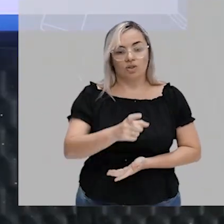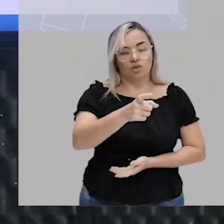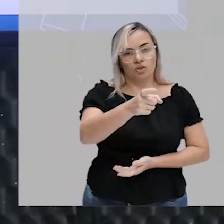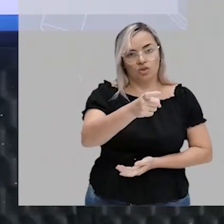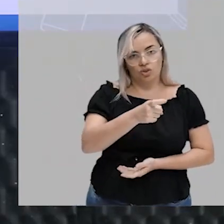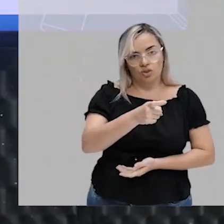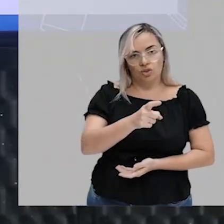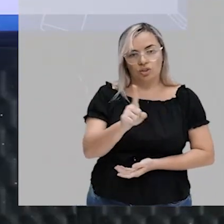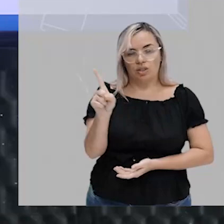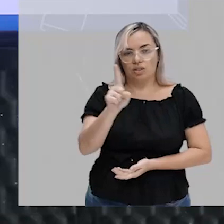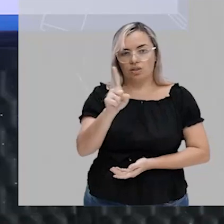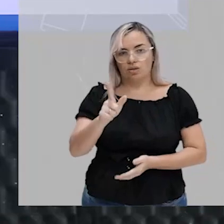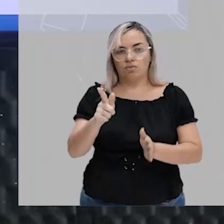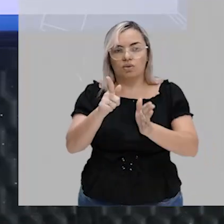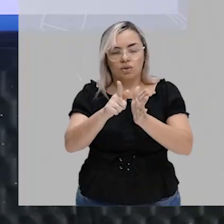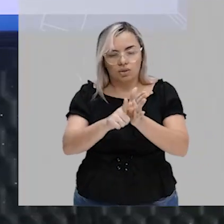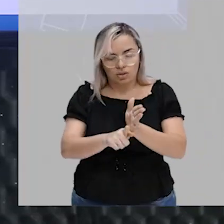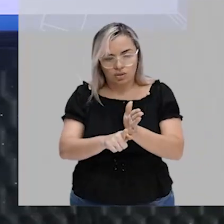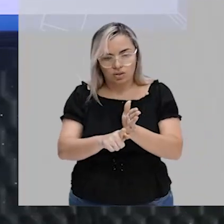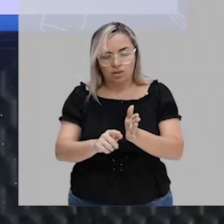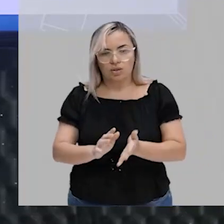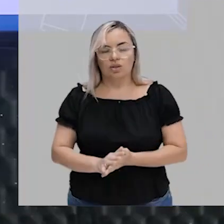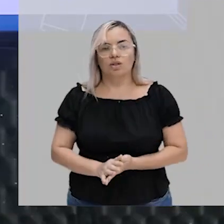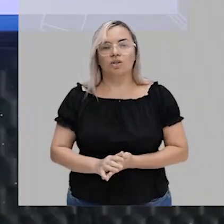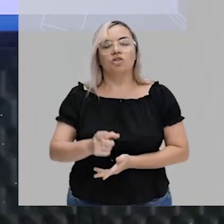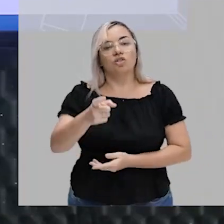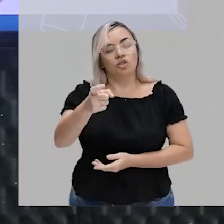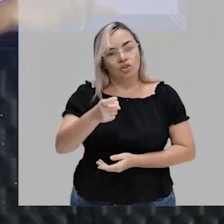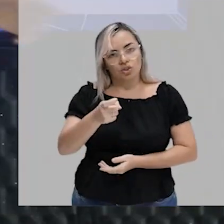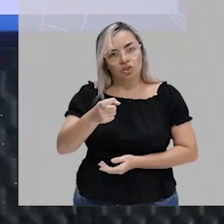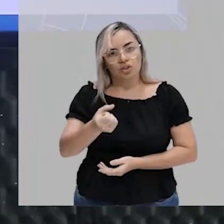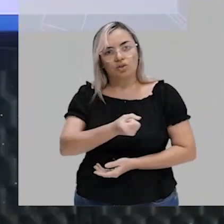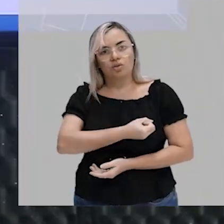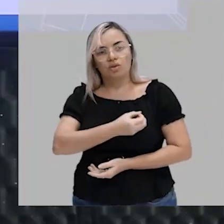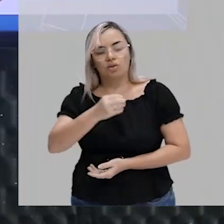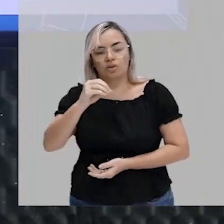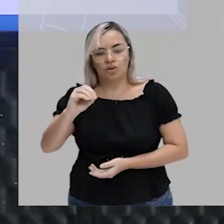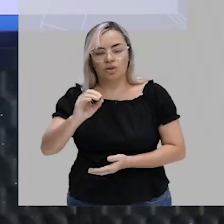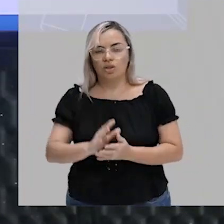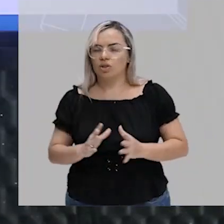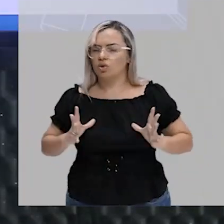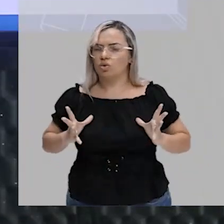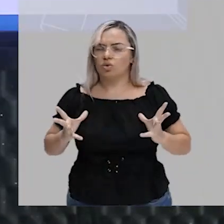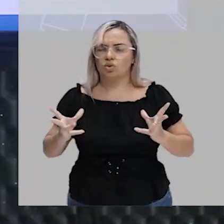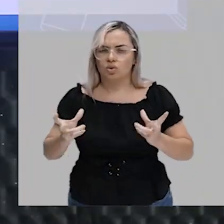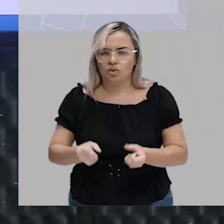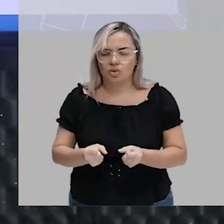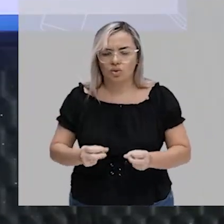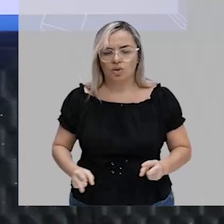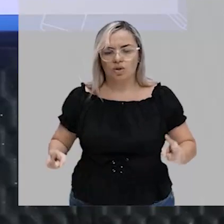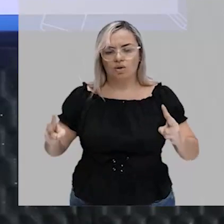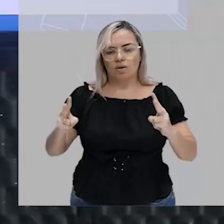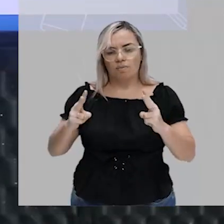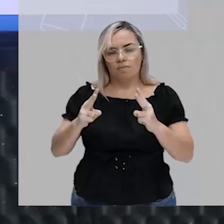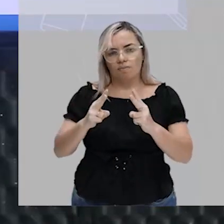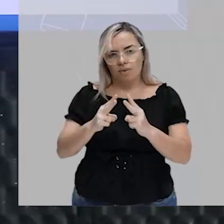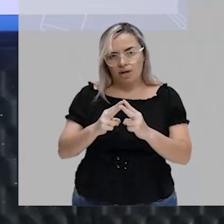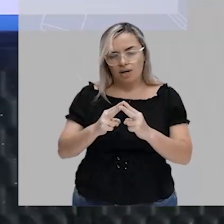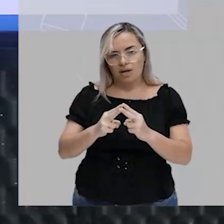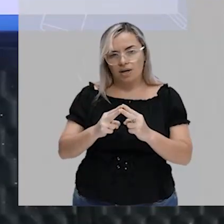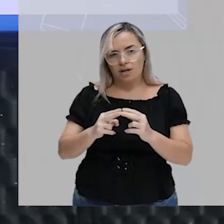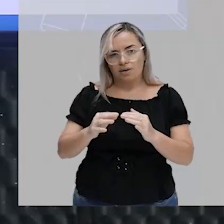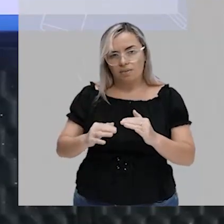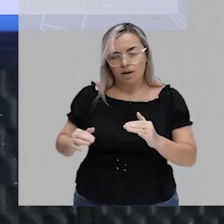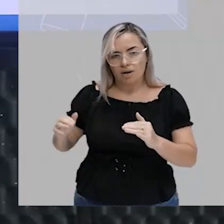negativo, x é 0 e todos os pares maiores do que 0. Pronto, já fiquei mais